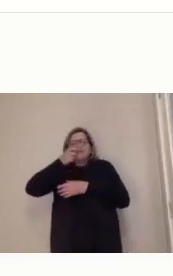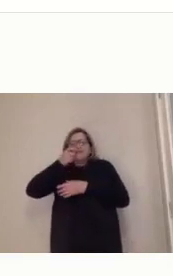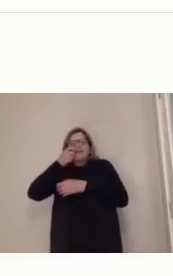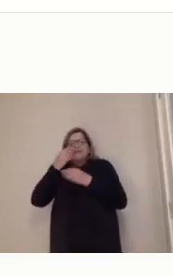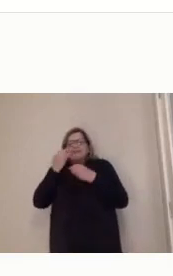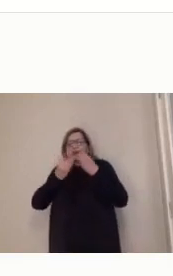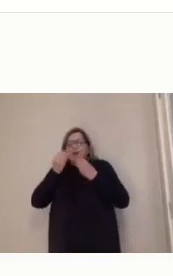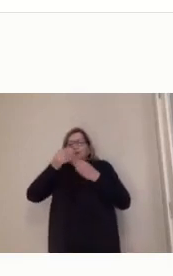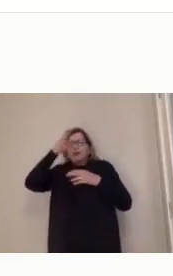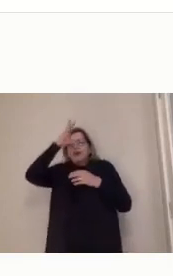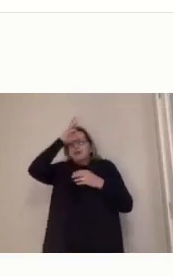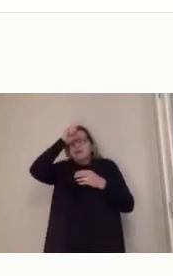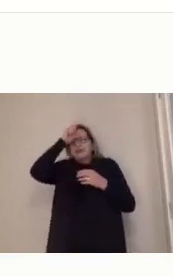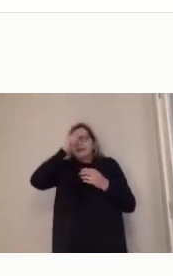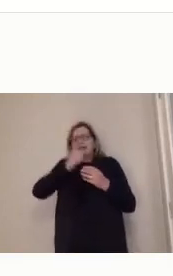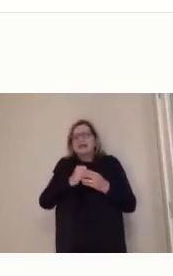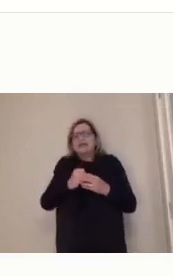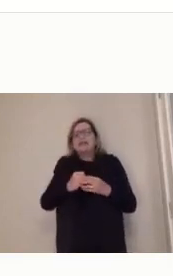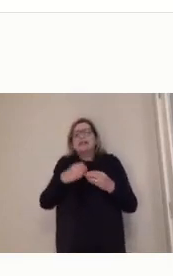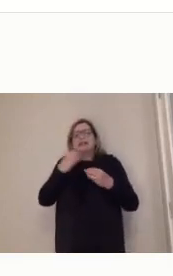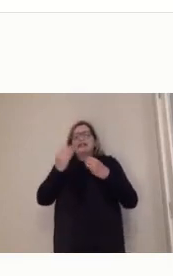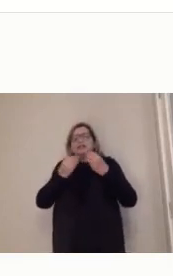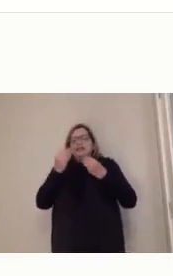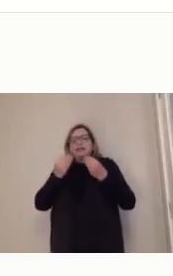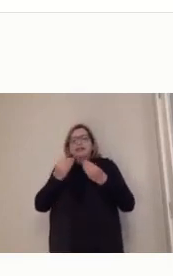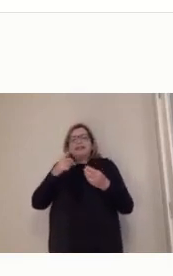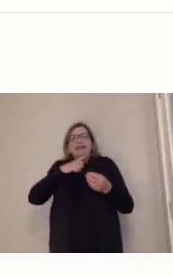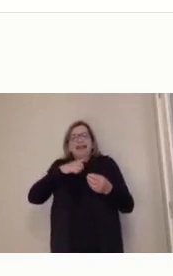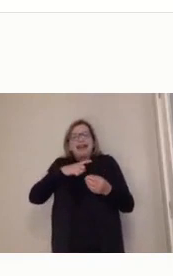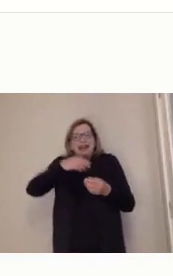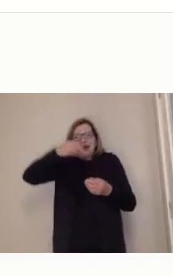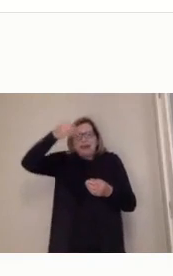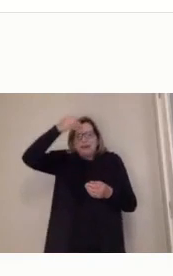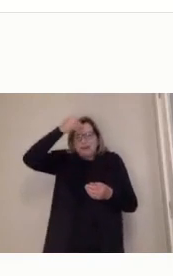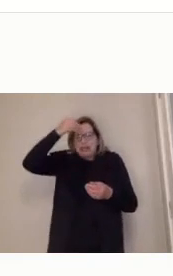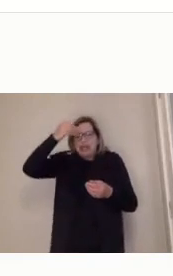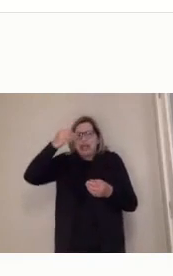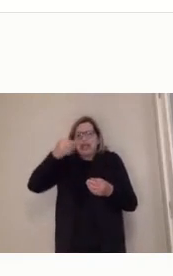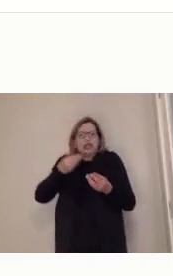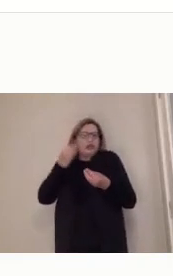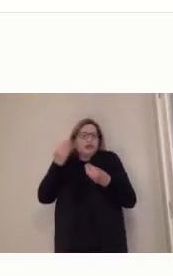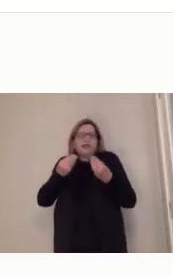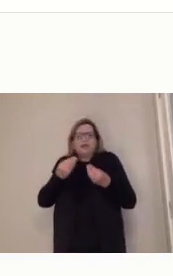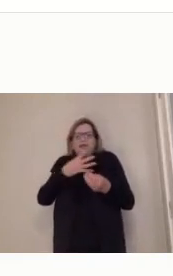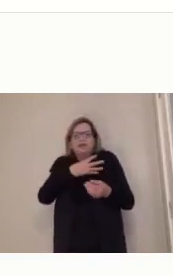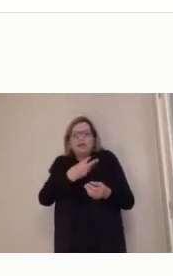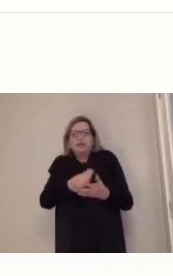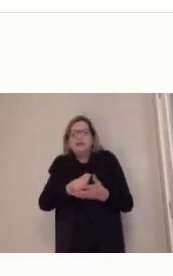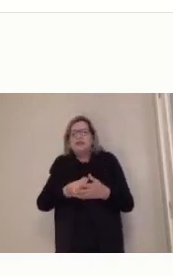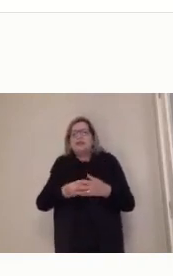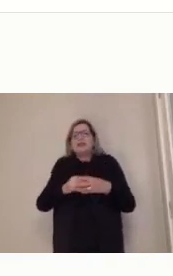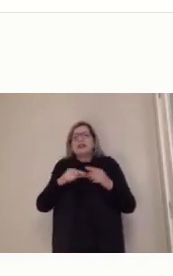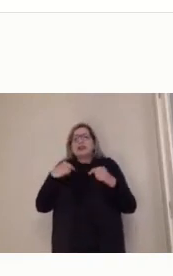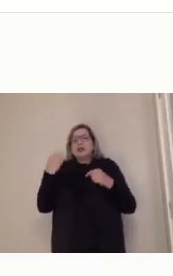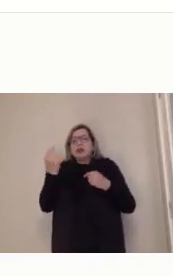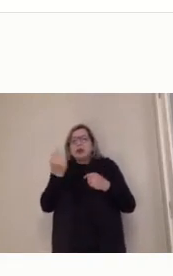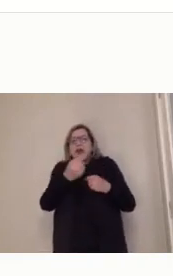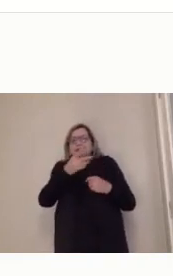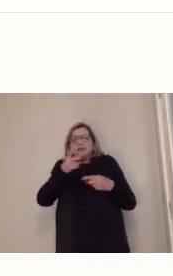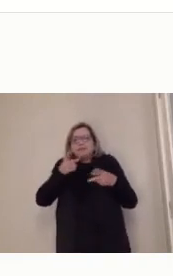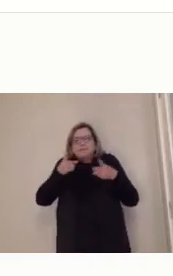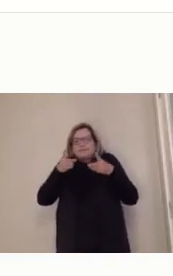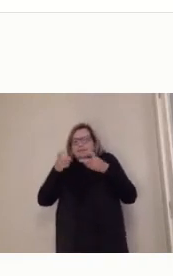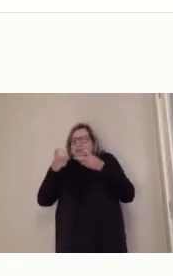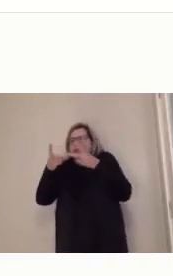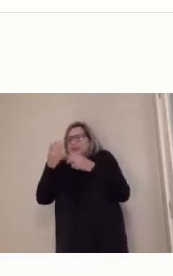né? De filhos, sobrinhos, né? Afiliados. A gente observa que as nossas crianças hoje, elas já vão, assim, desde